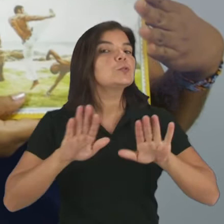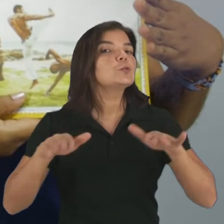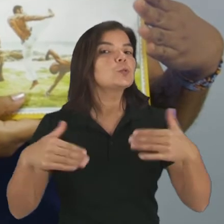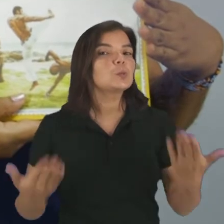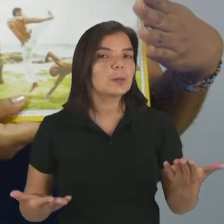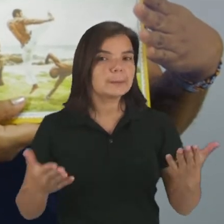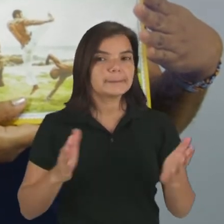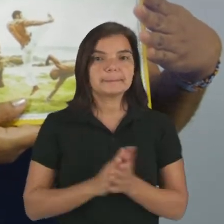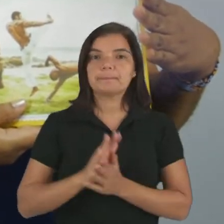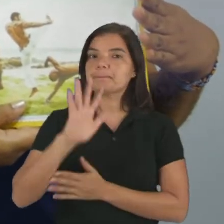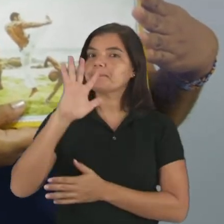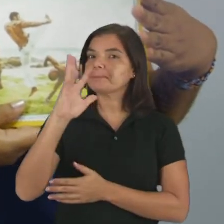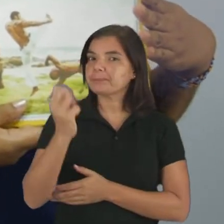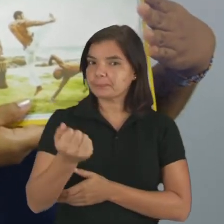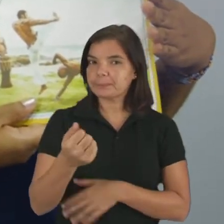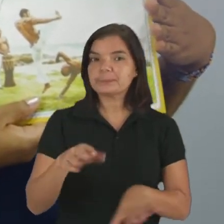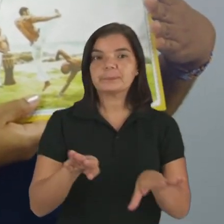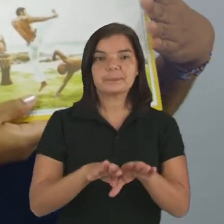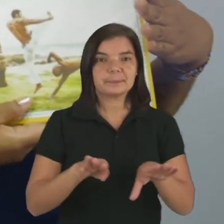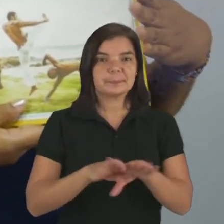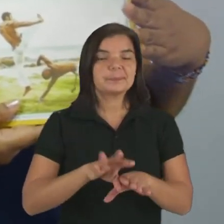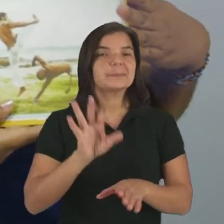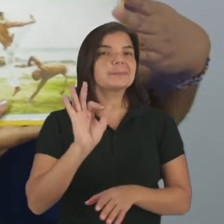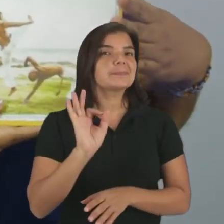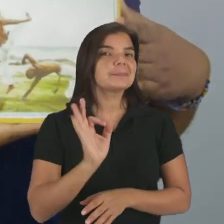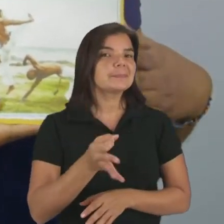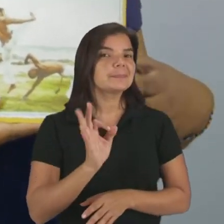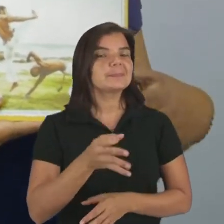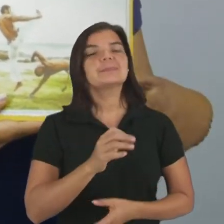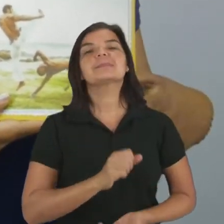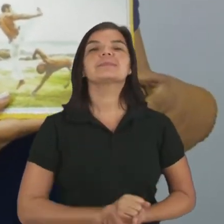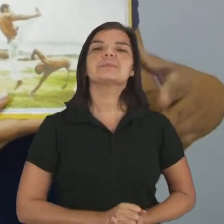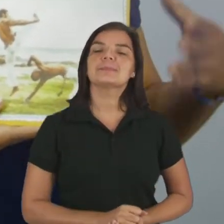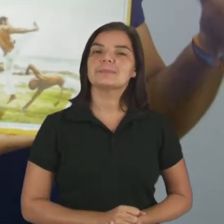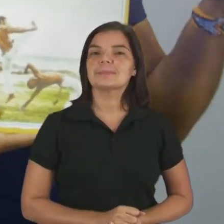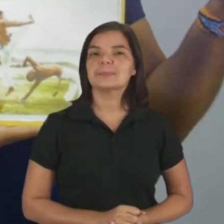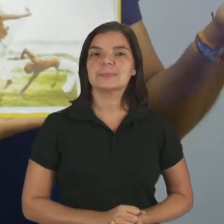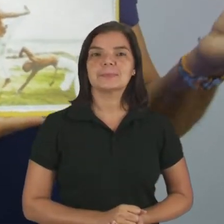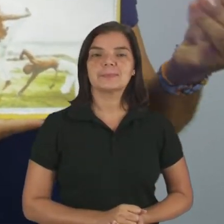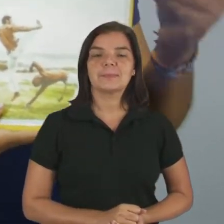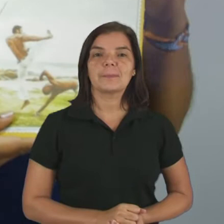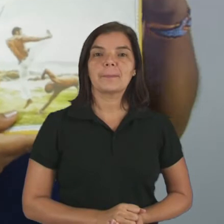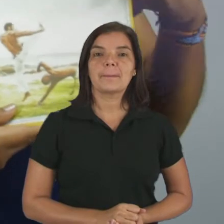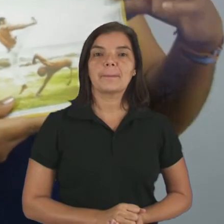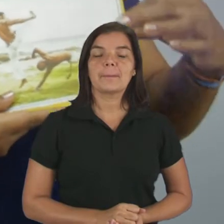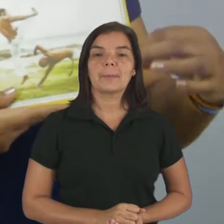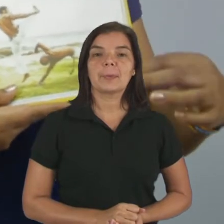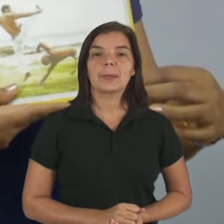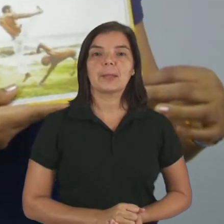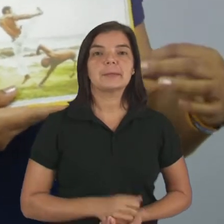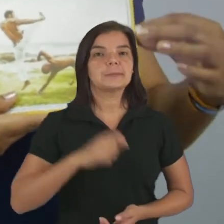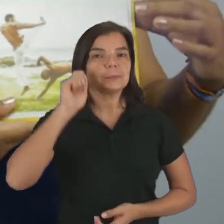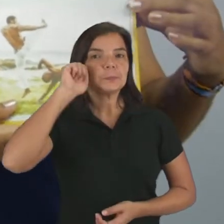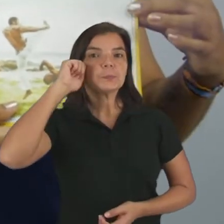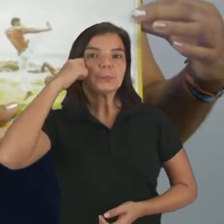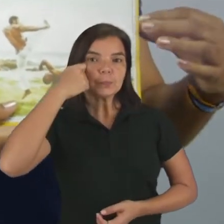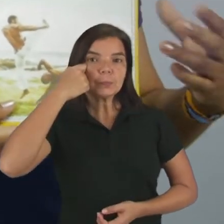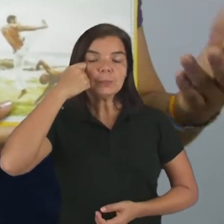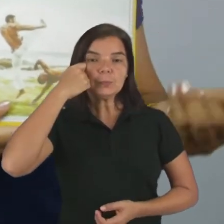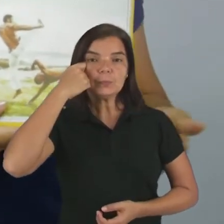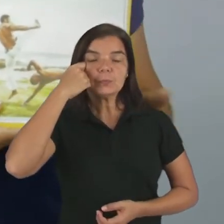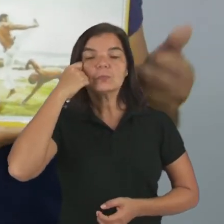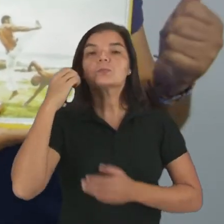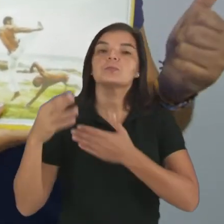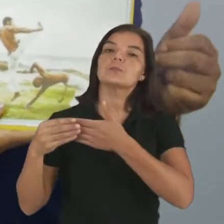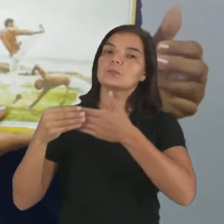africanos. Isso mesmo. Na época que os negros, os africanos